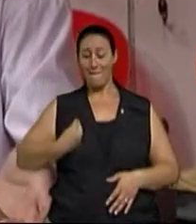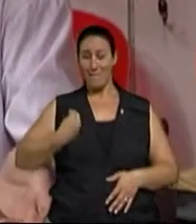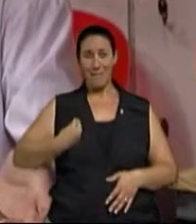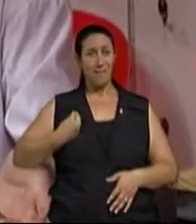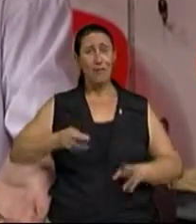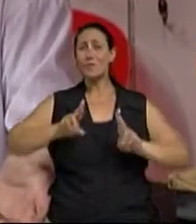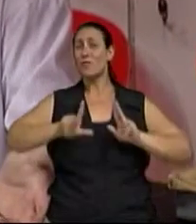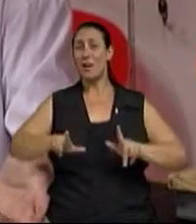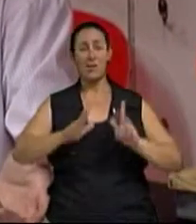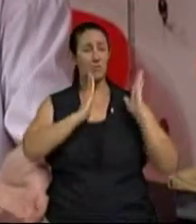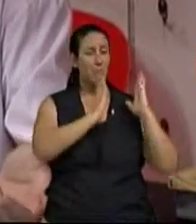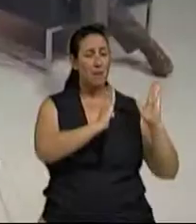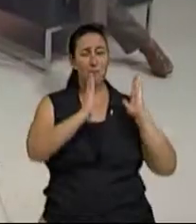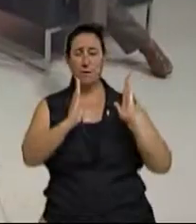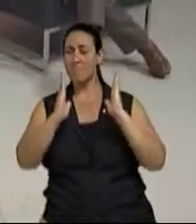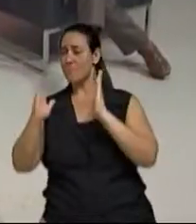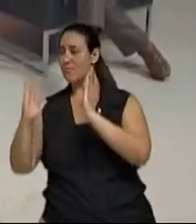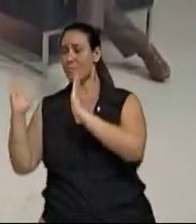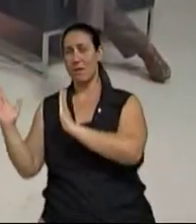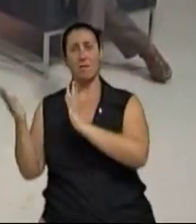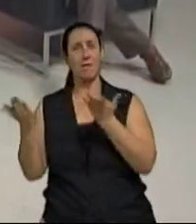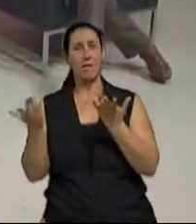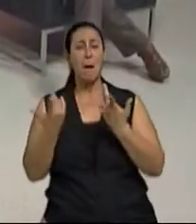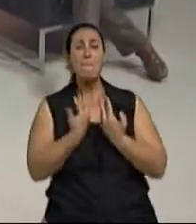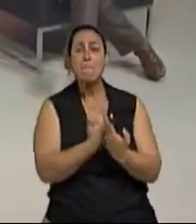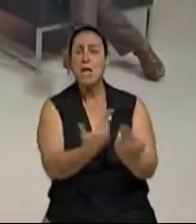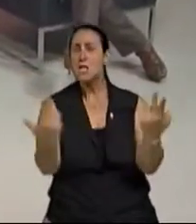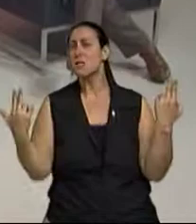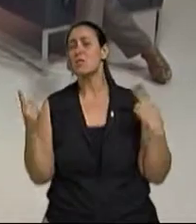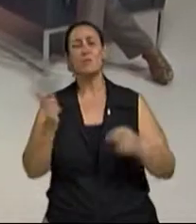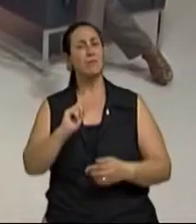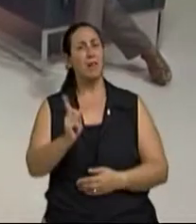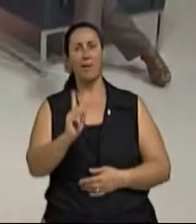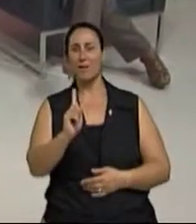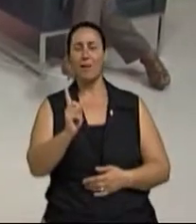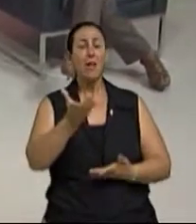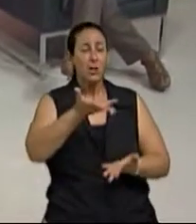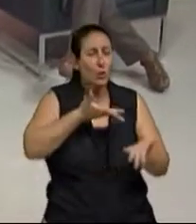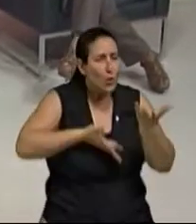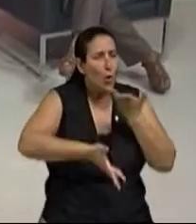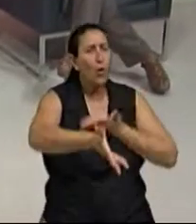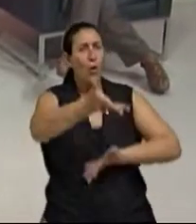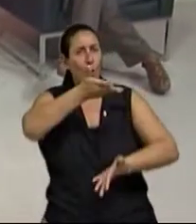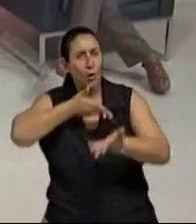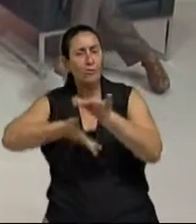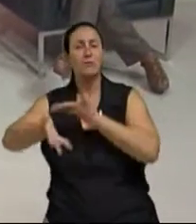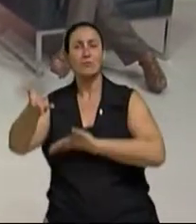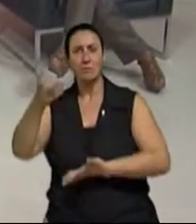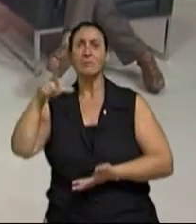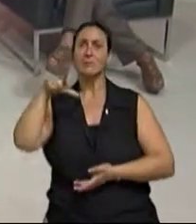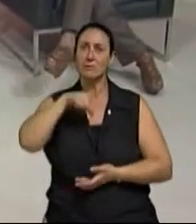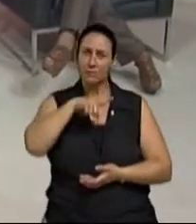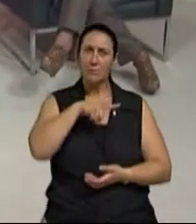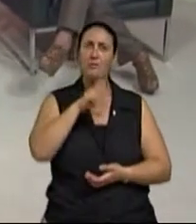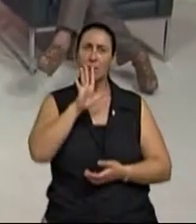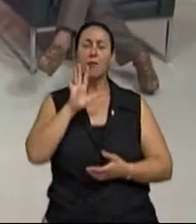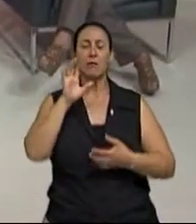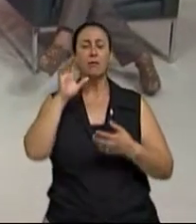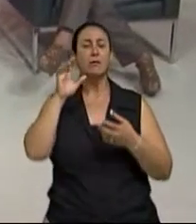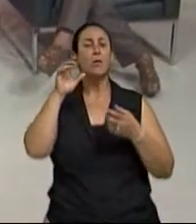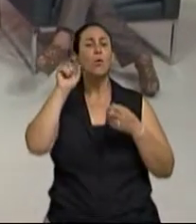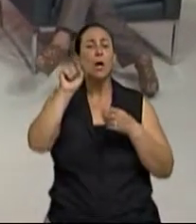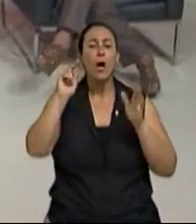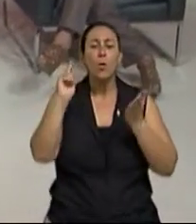repetem. Nós não somos os mesmos. Não, não somos os mesmos. Há uma troca, não só daquilo que está acontecendo dentro da gente, quanto